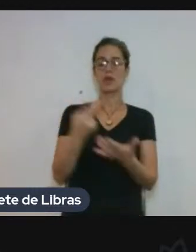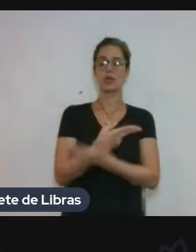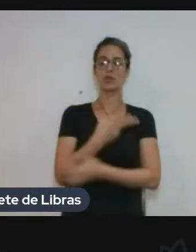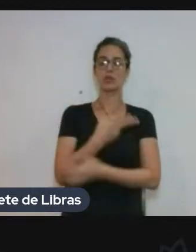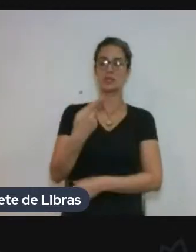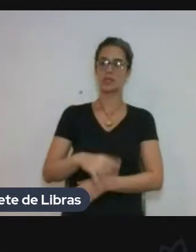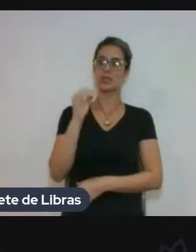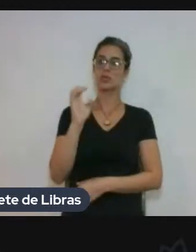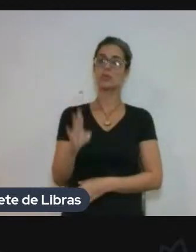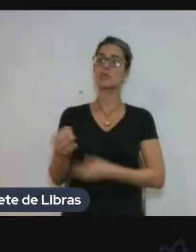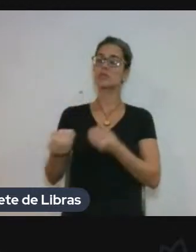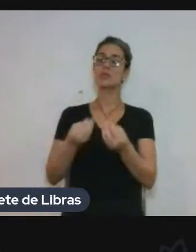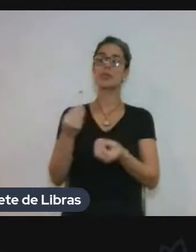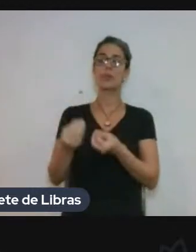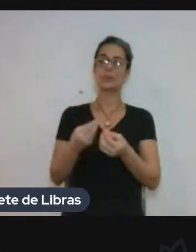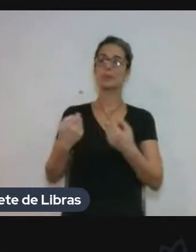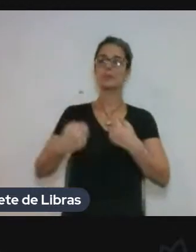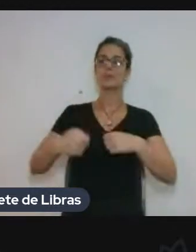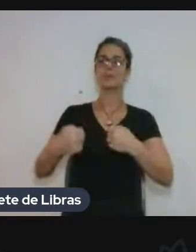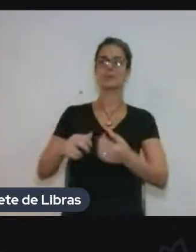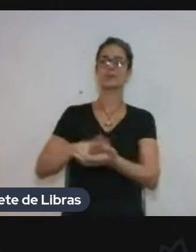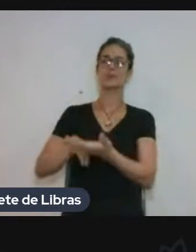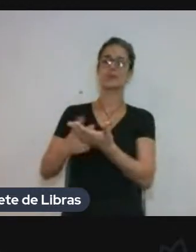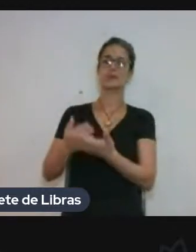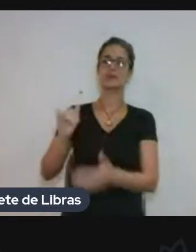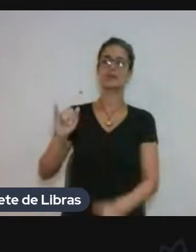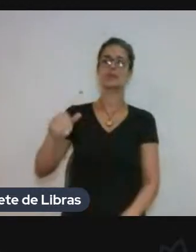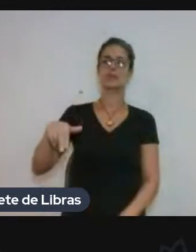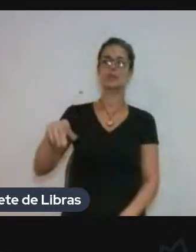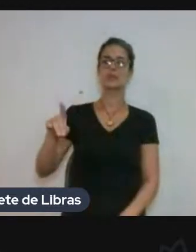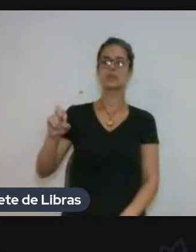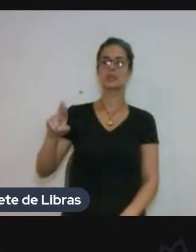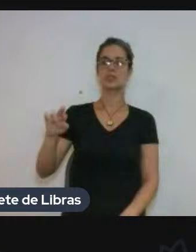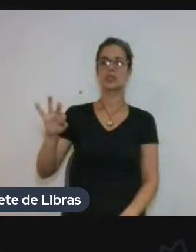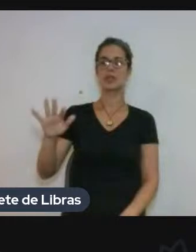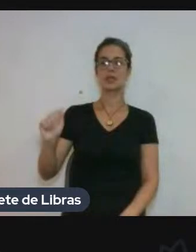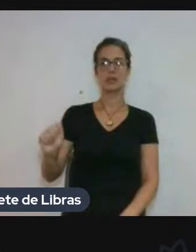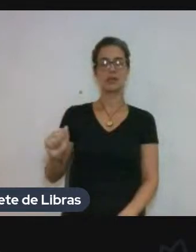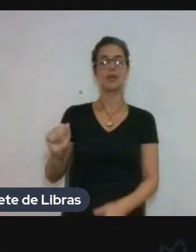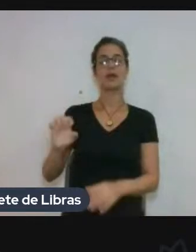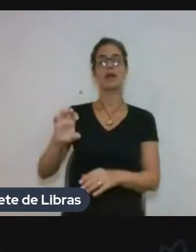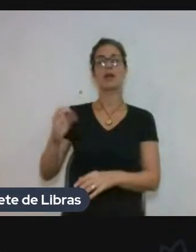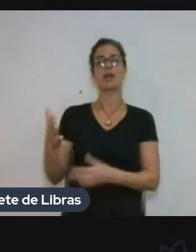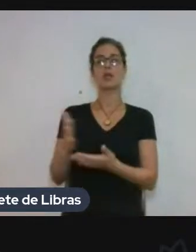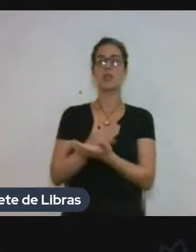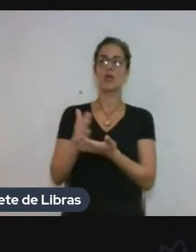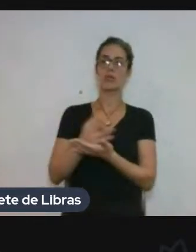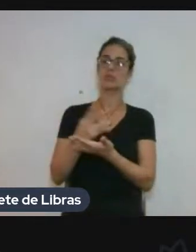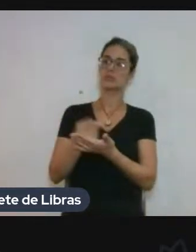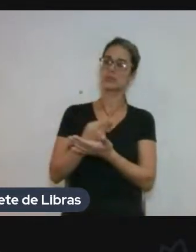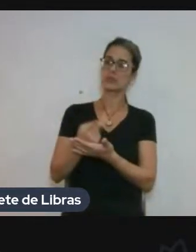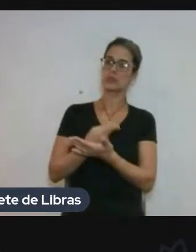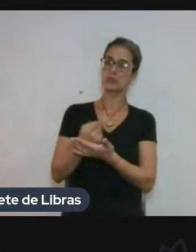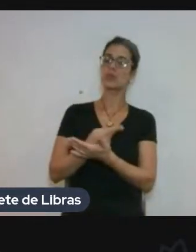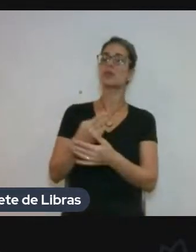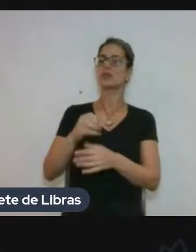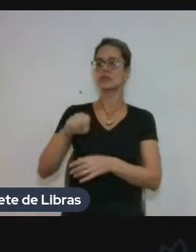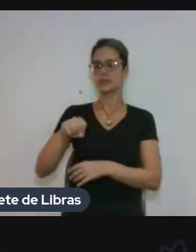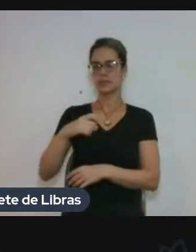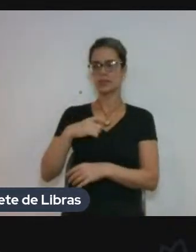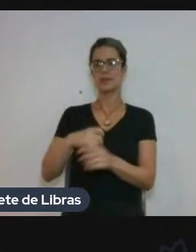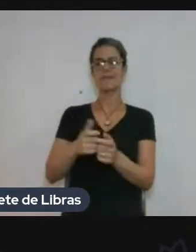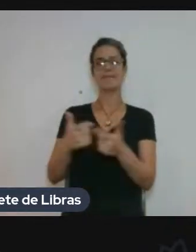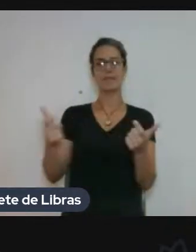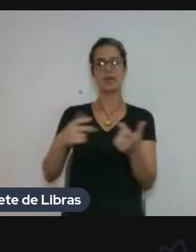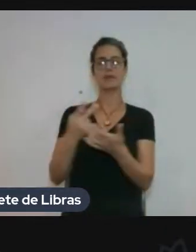indireta. Com todos os seus erros e acertos. Então, tem muitos erros, sim, na